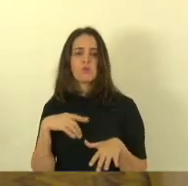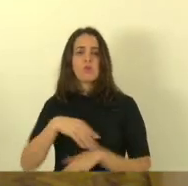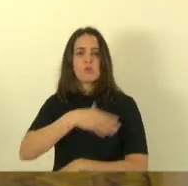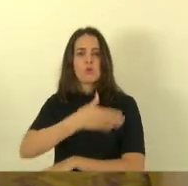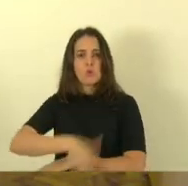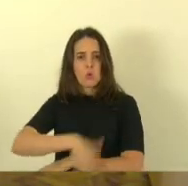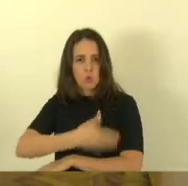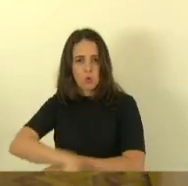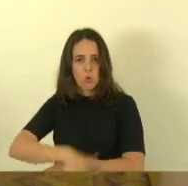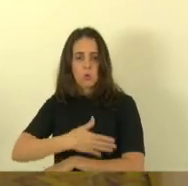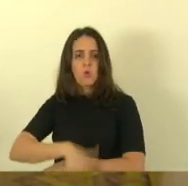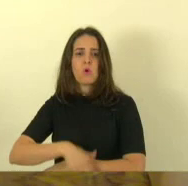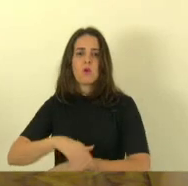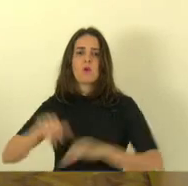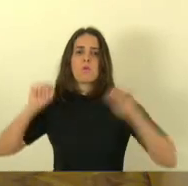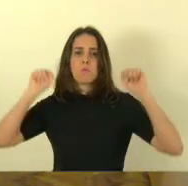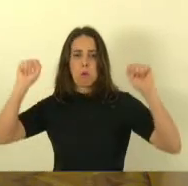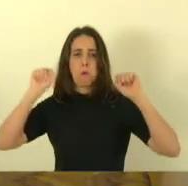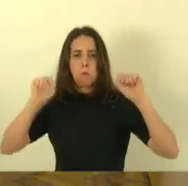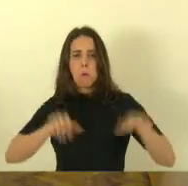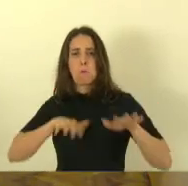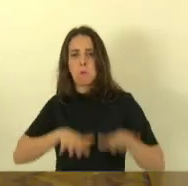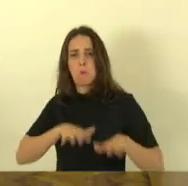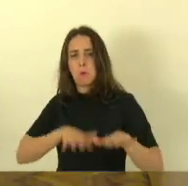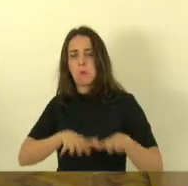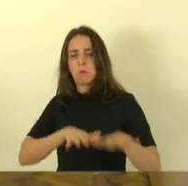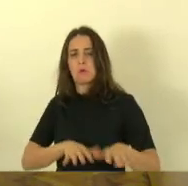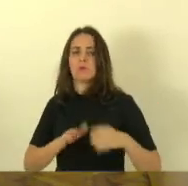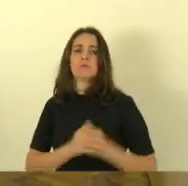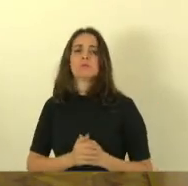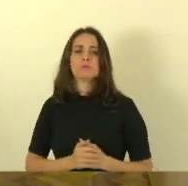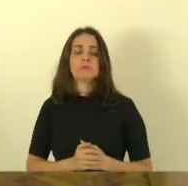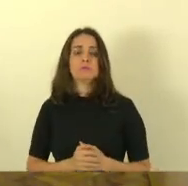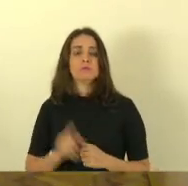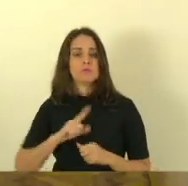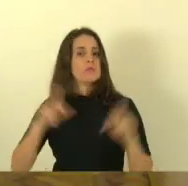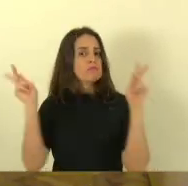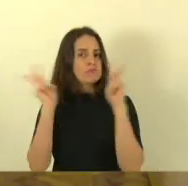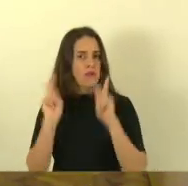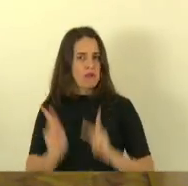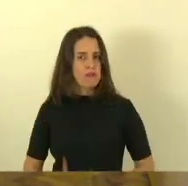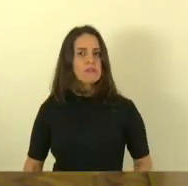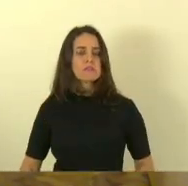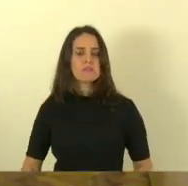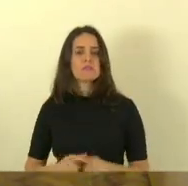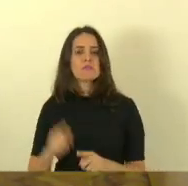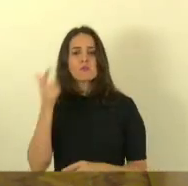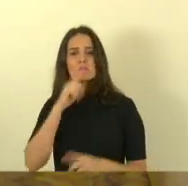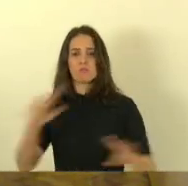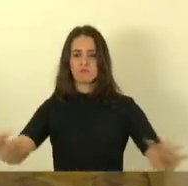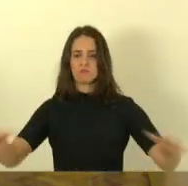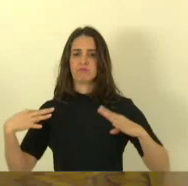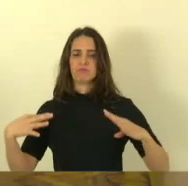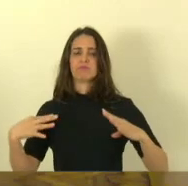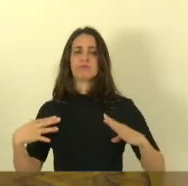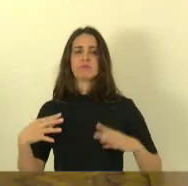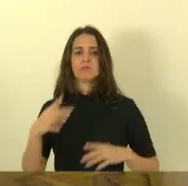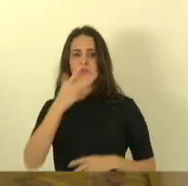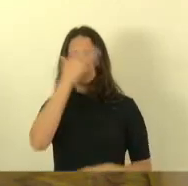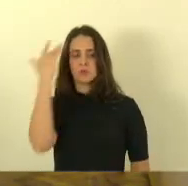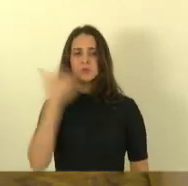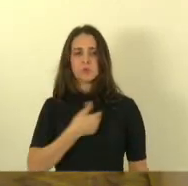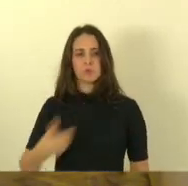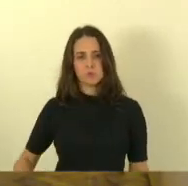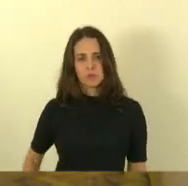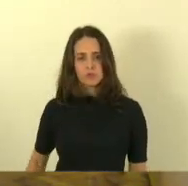BR e AS 010 AS Primubit em Aracruz para que possa chamar a atenção das autoridades